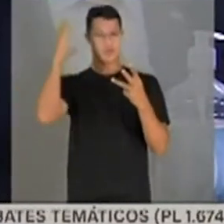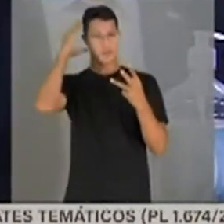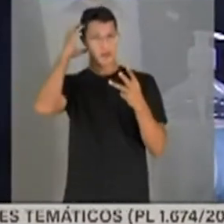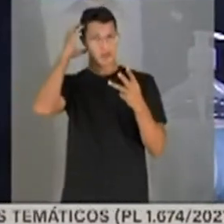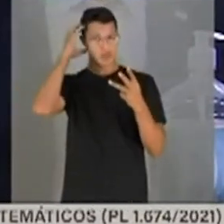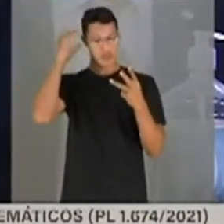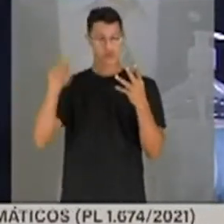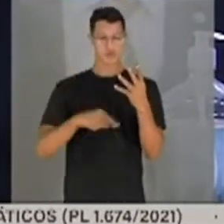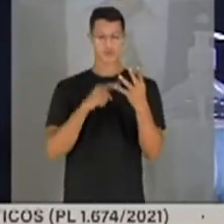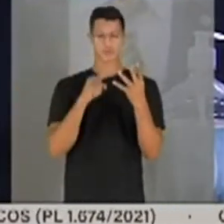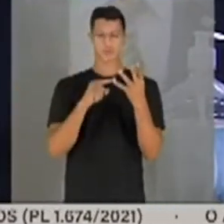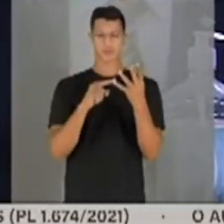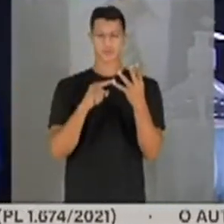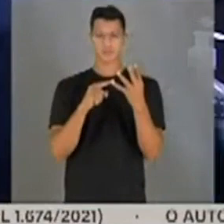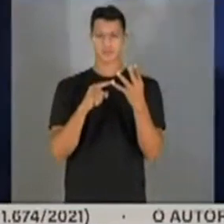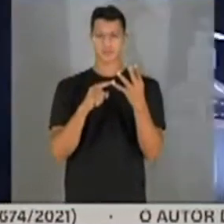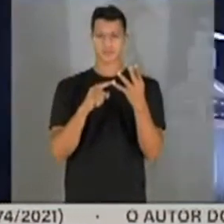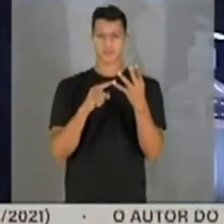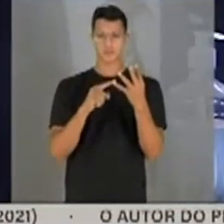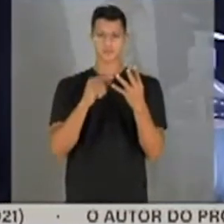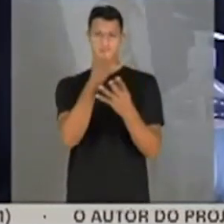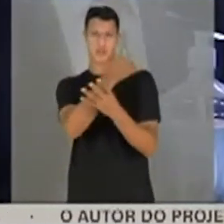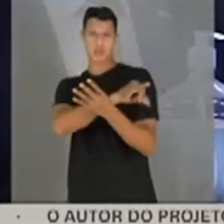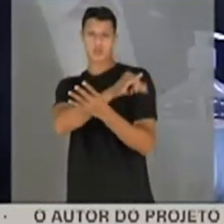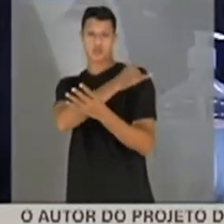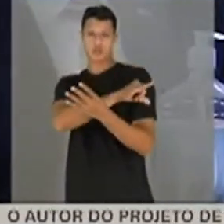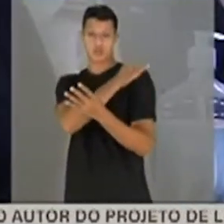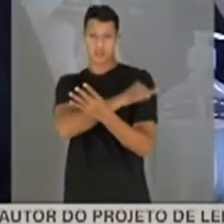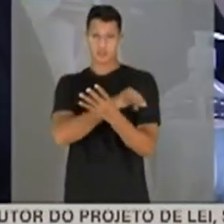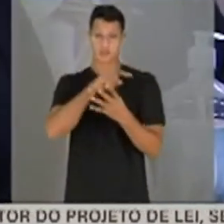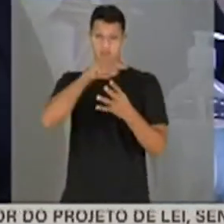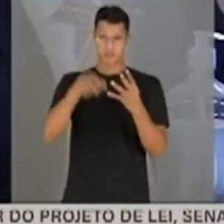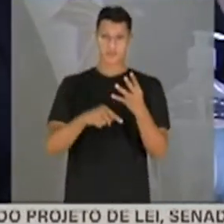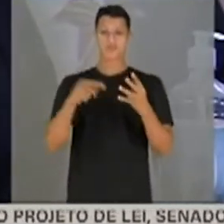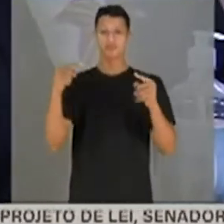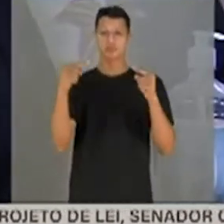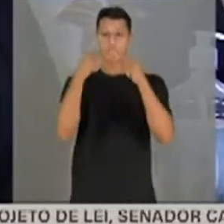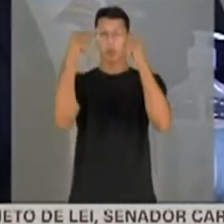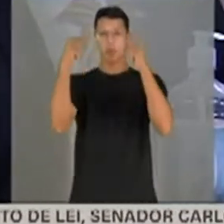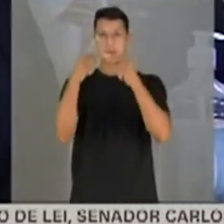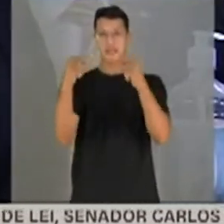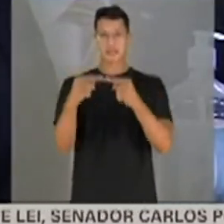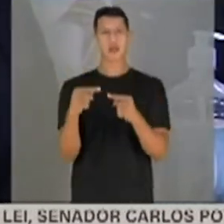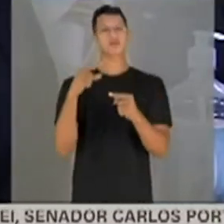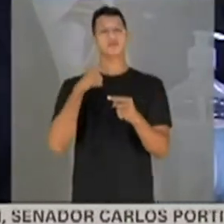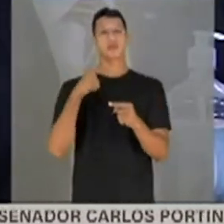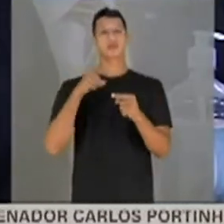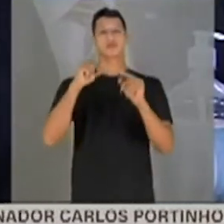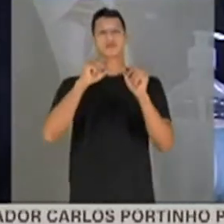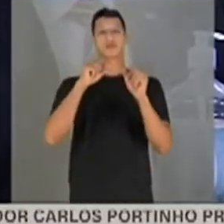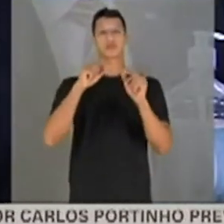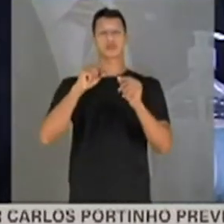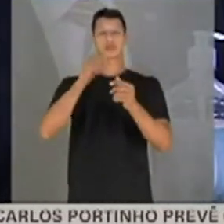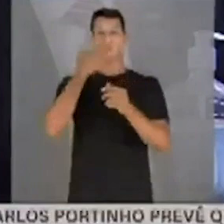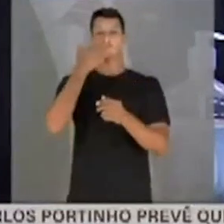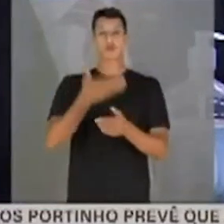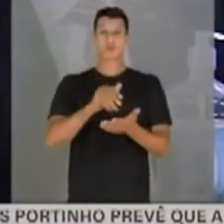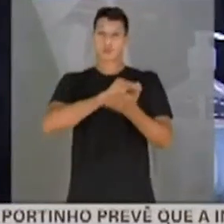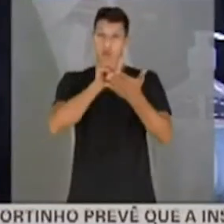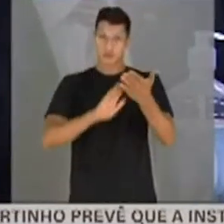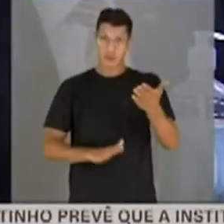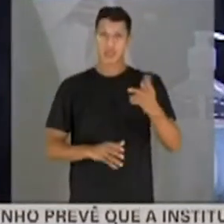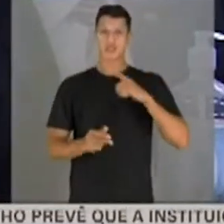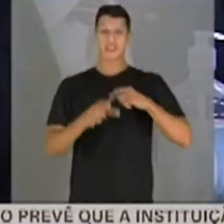Grosso e Rio de Janeiro, elas estão de acordo com esse tipo de atividade e